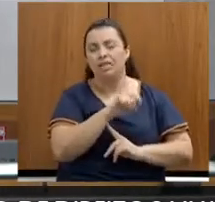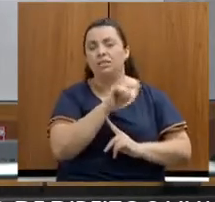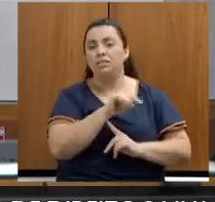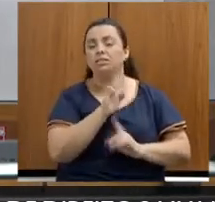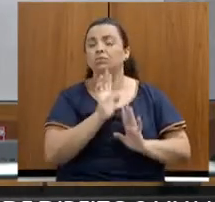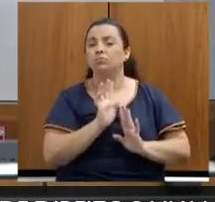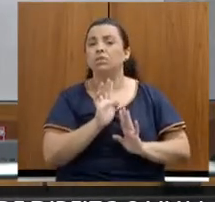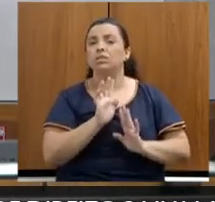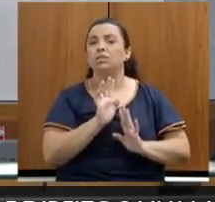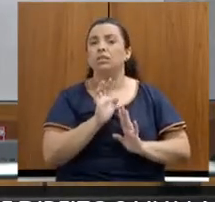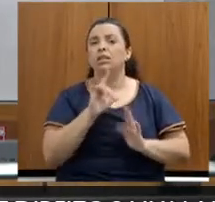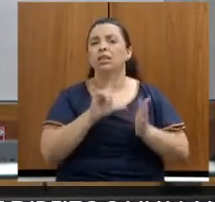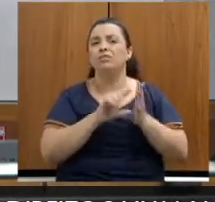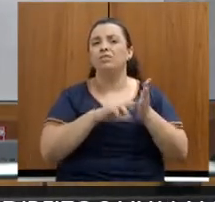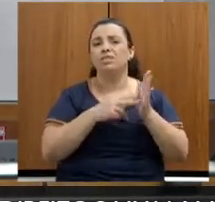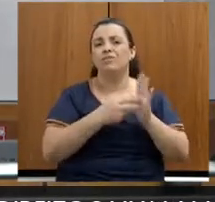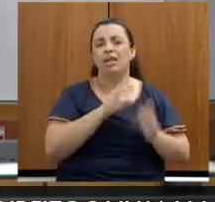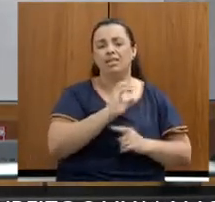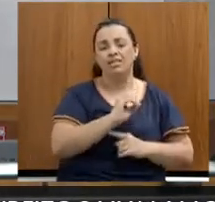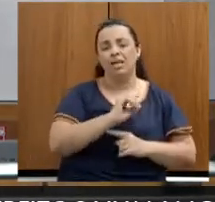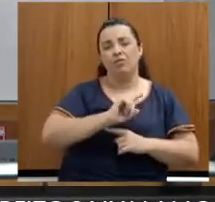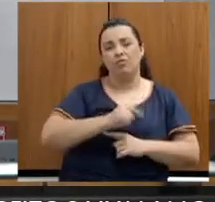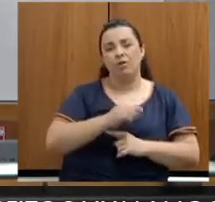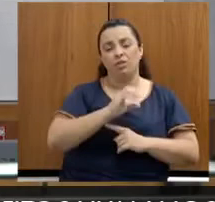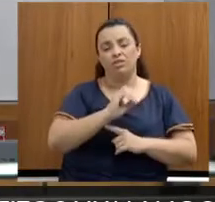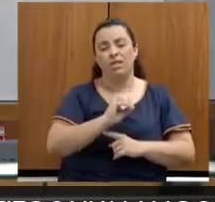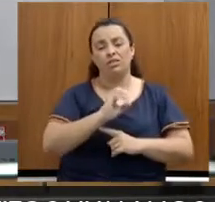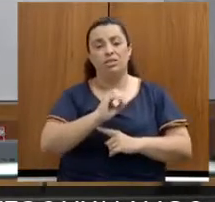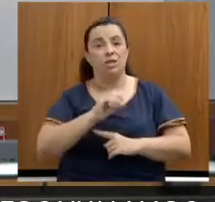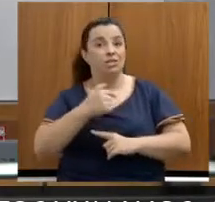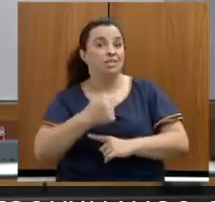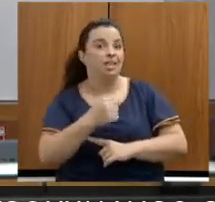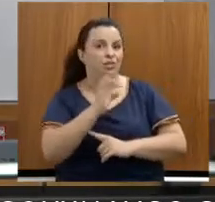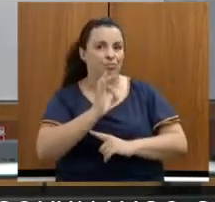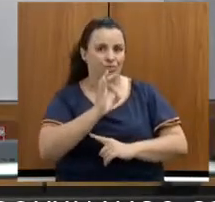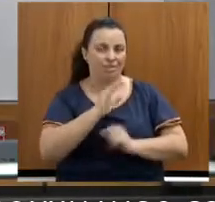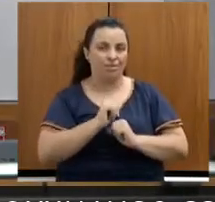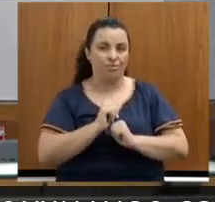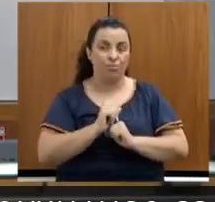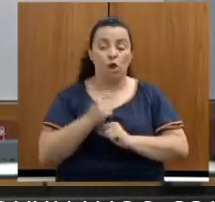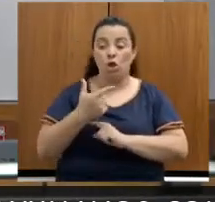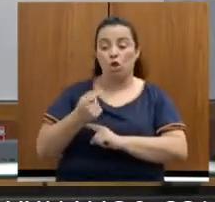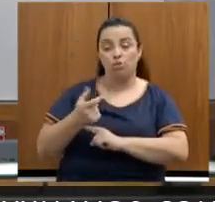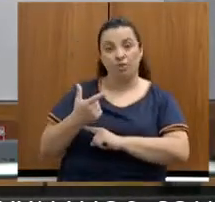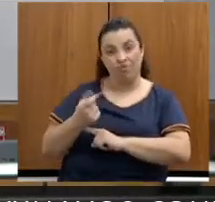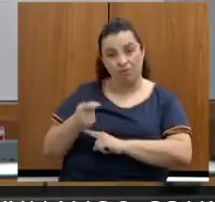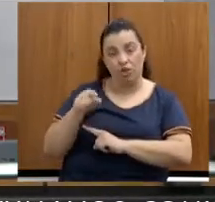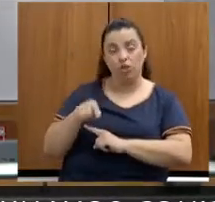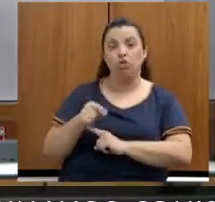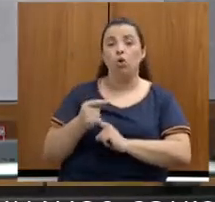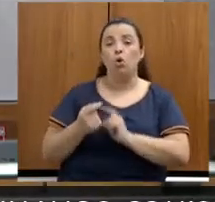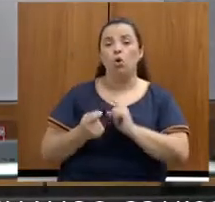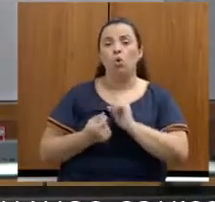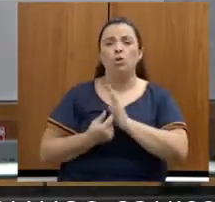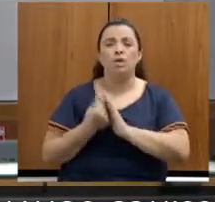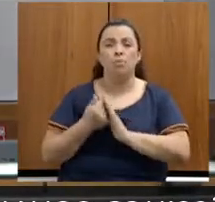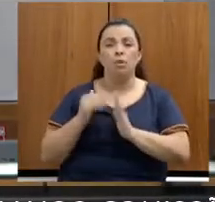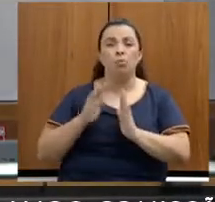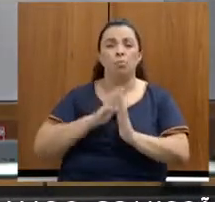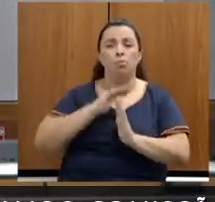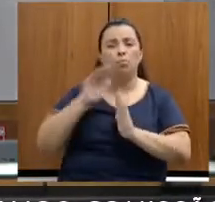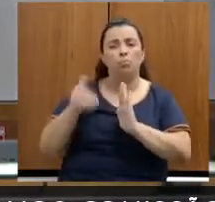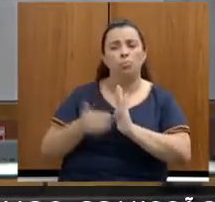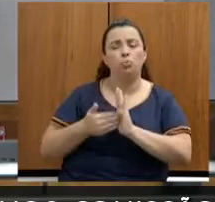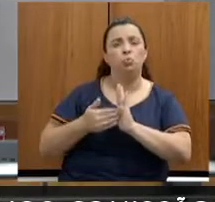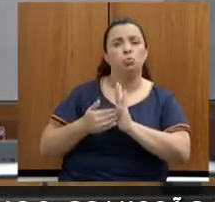significou 0,07%. Em 2020, de todo o orçamento do Estado, a CEDES foi